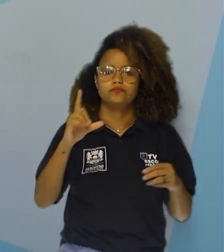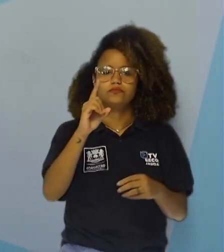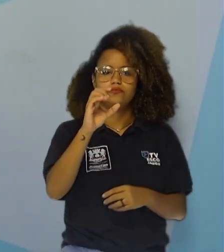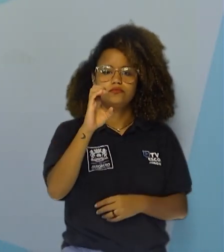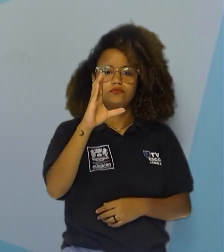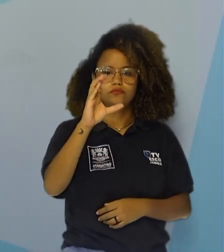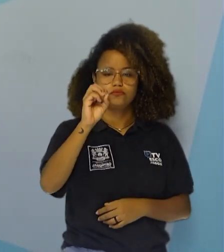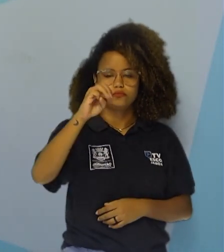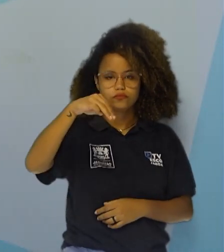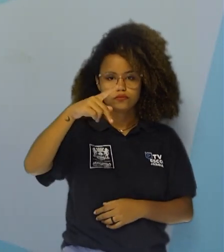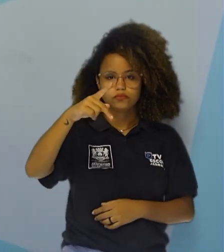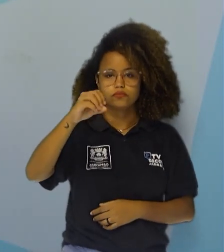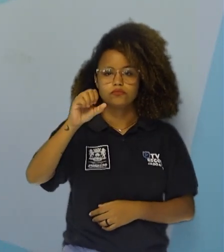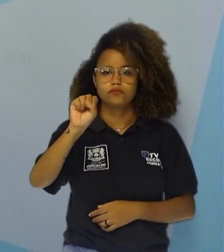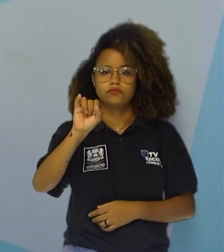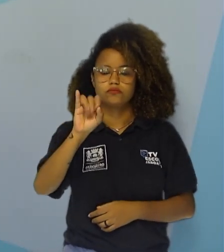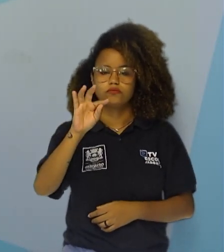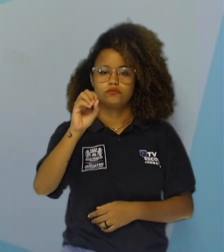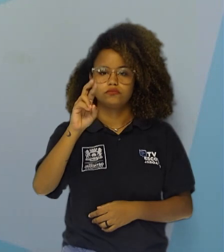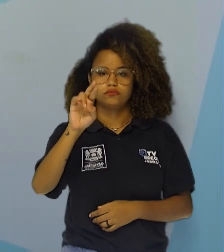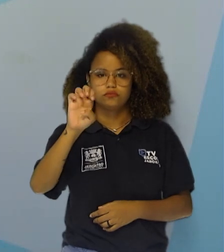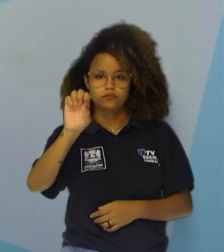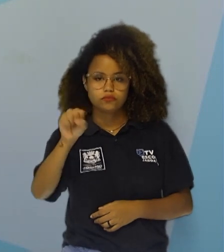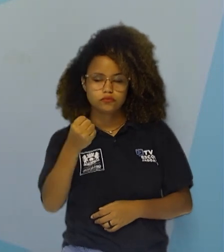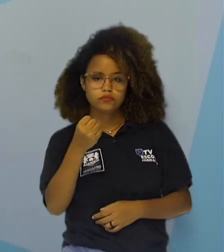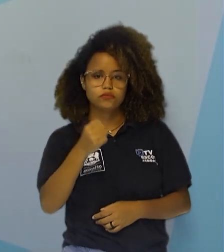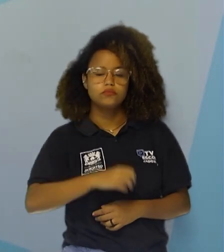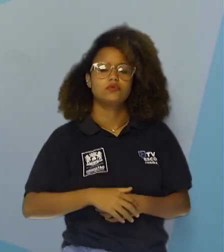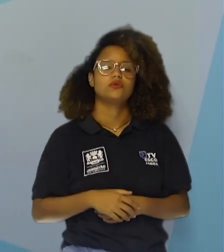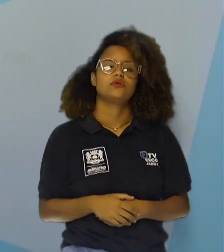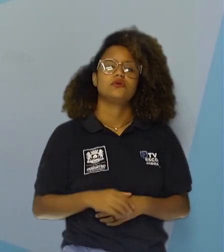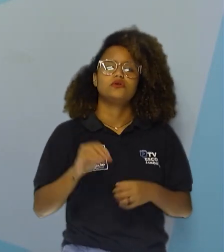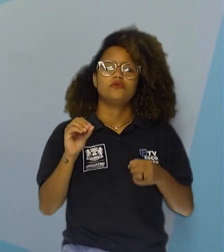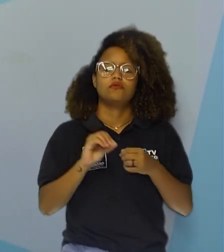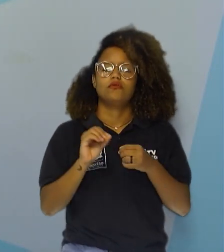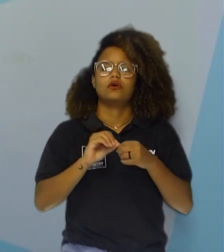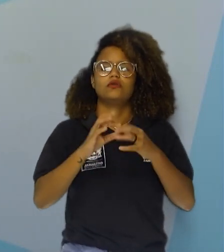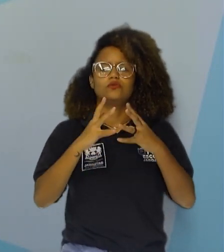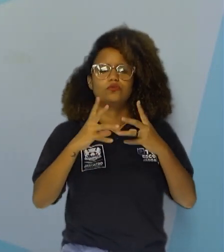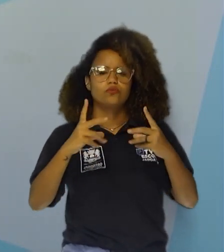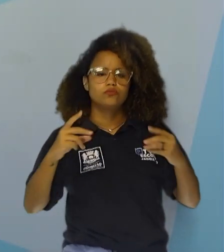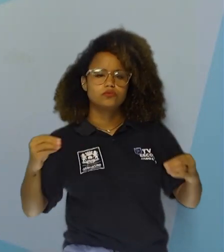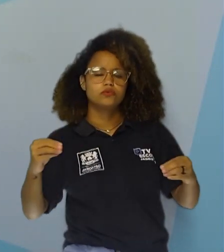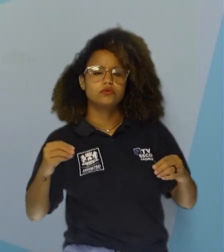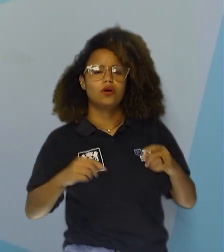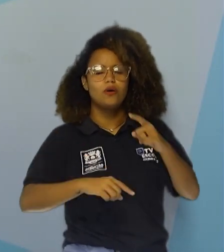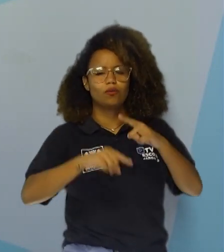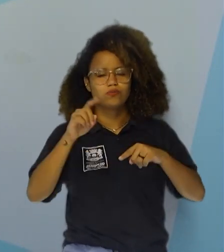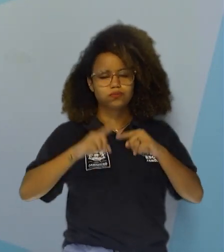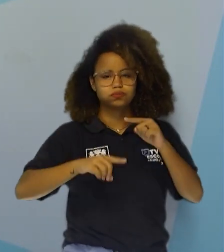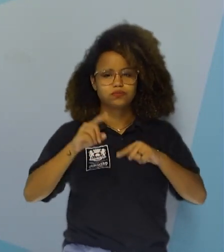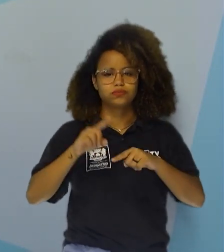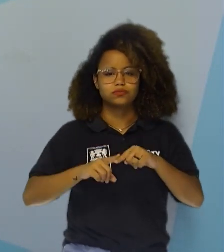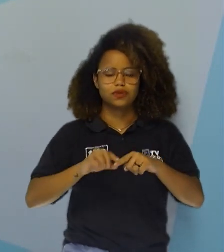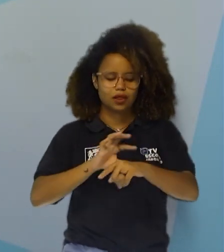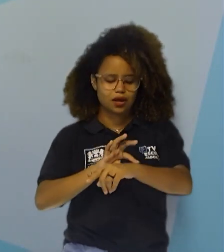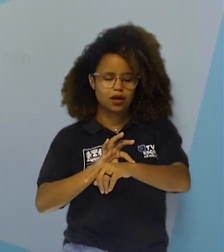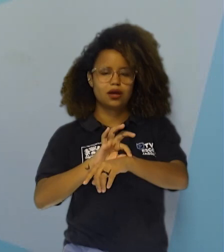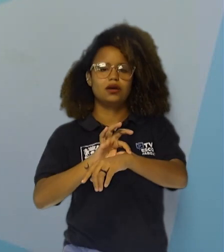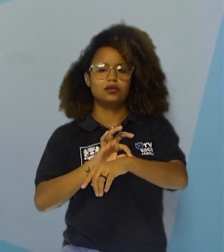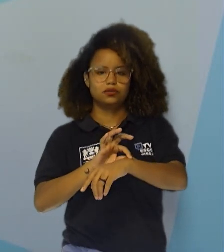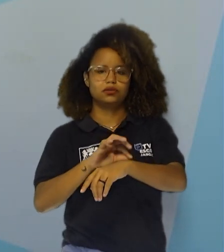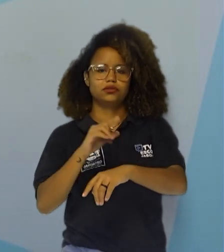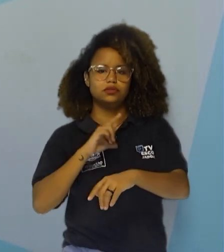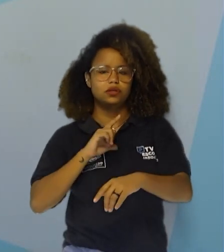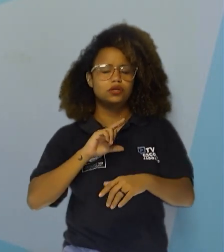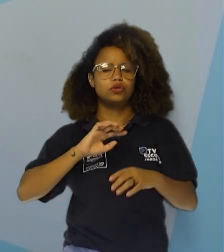organismos que participam da cadeia alimentar, realizando a decomposição da matéria orgânica e atuam em todos os níveis